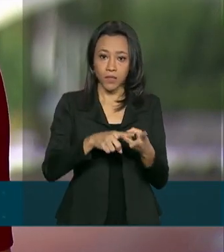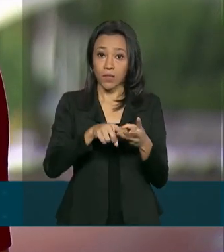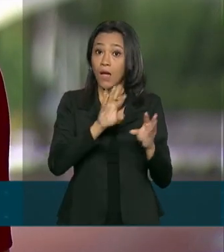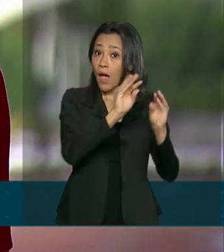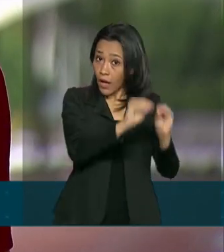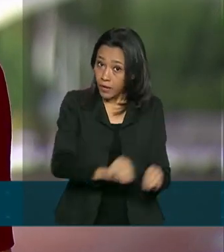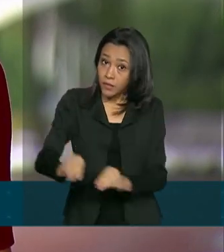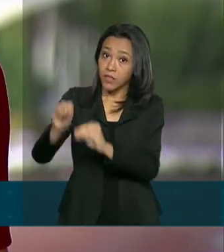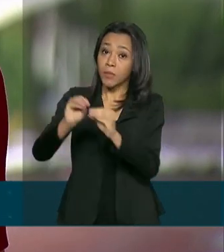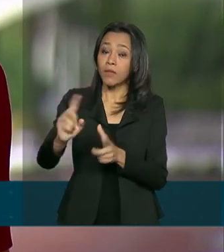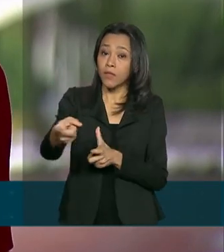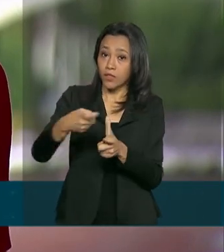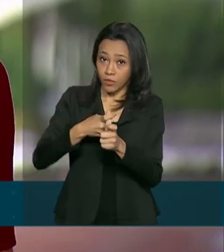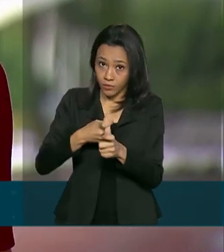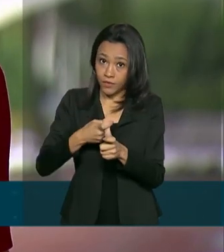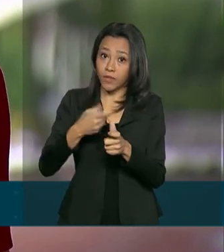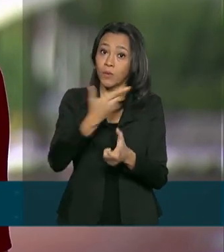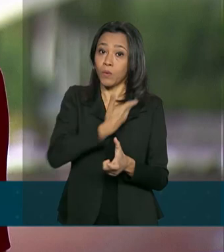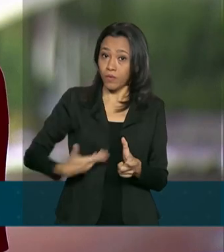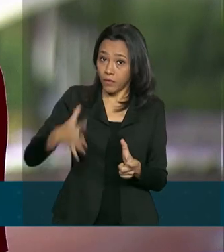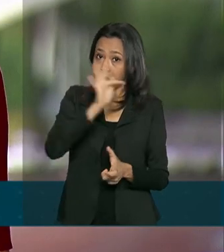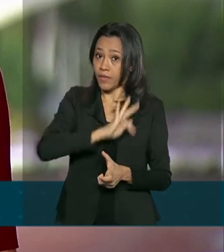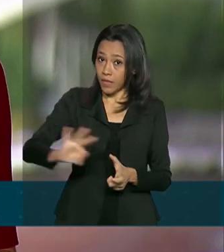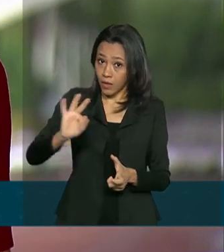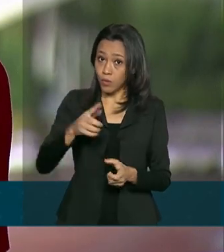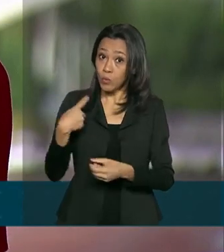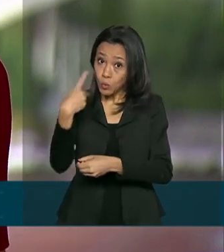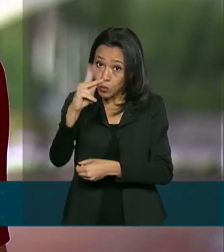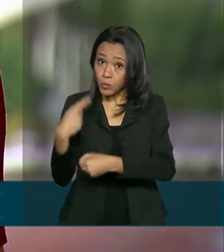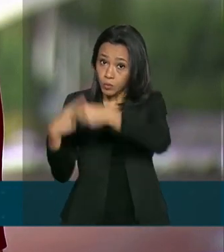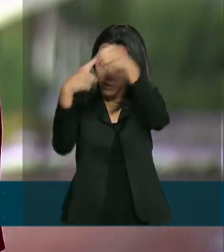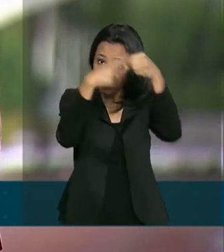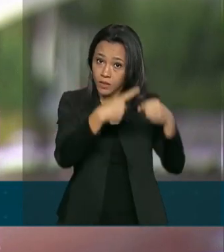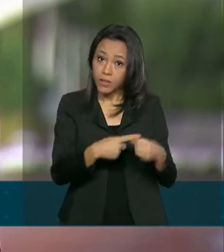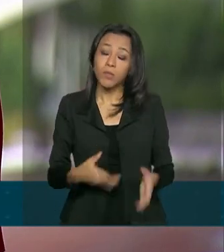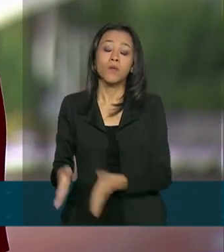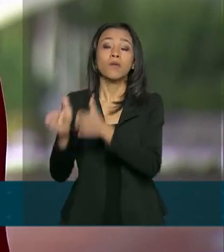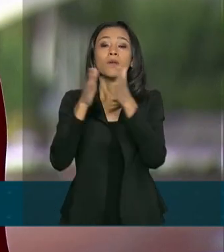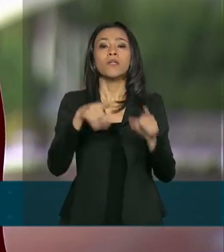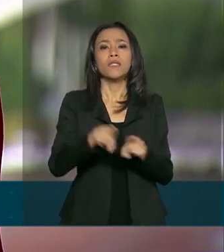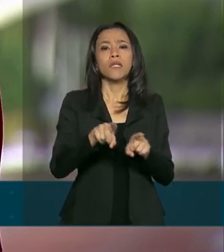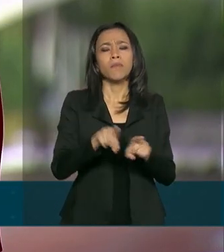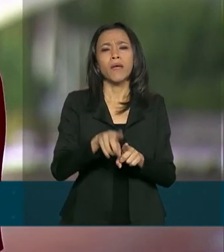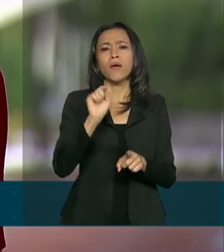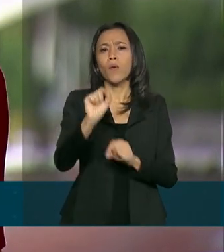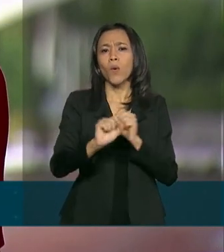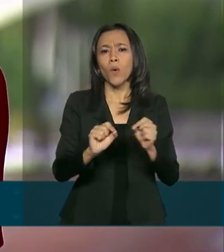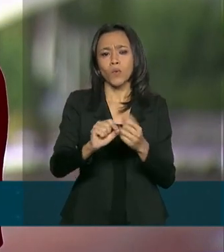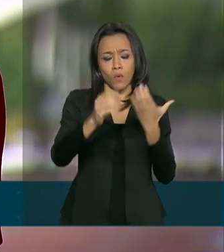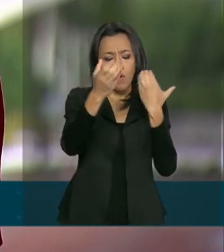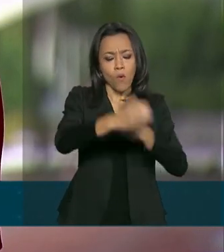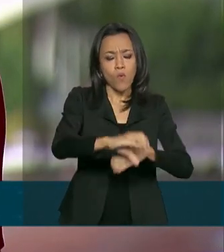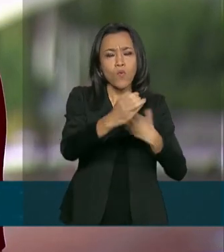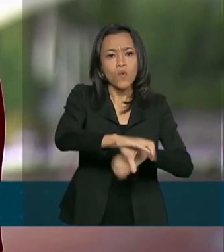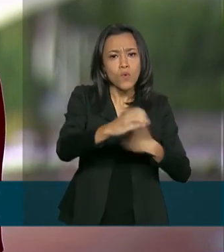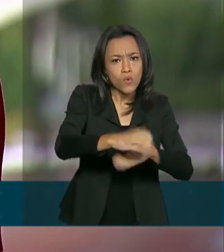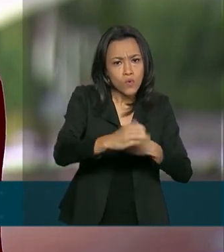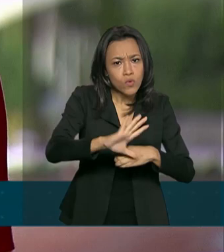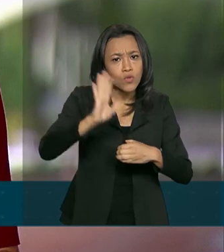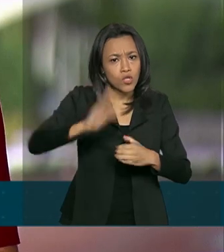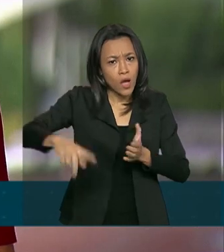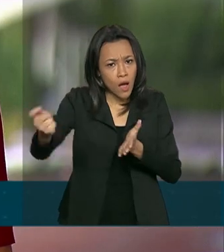com a Previdência e o prazo de validade, a suspensão do prazo de validade de concursos públicos já